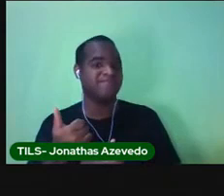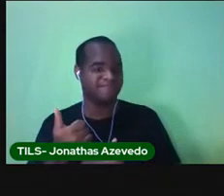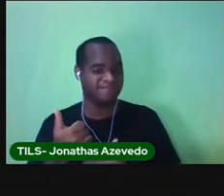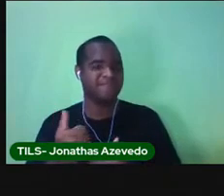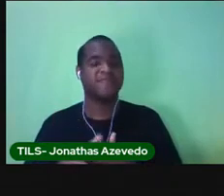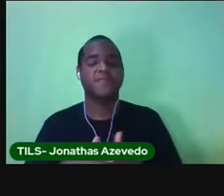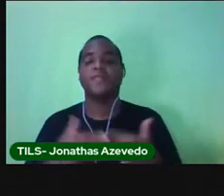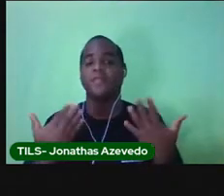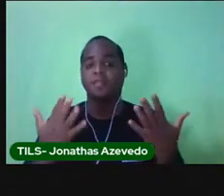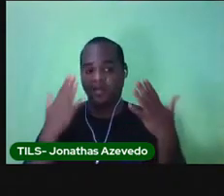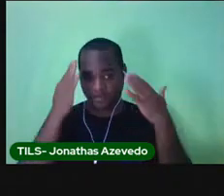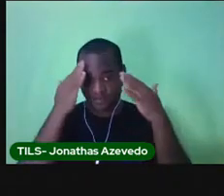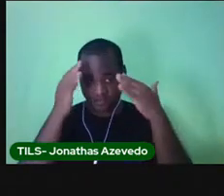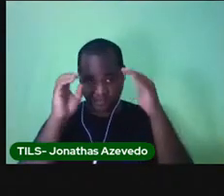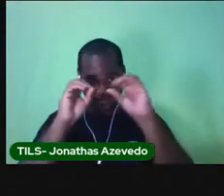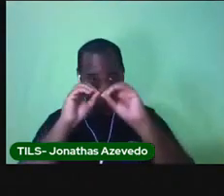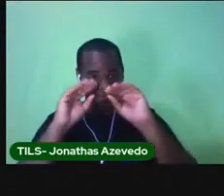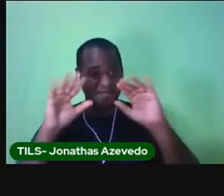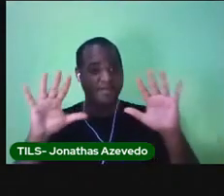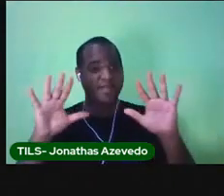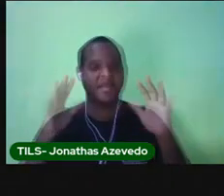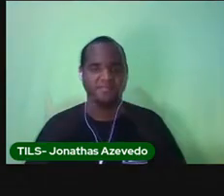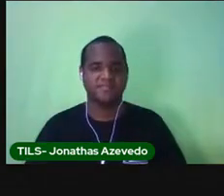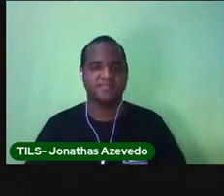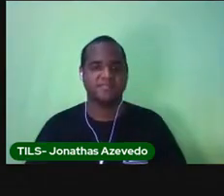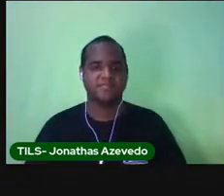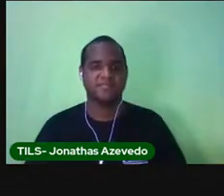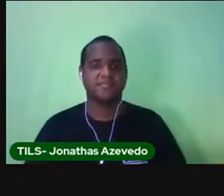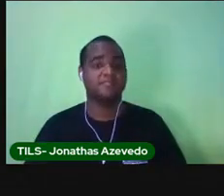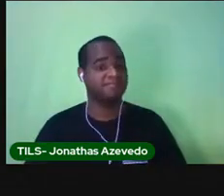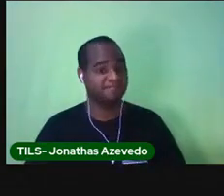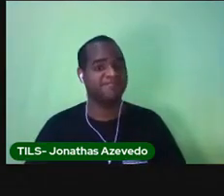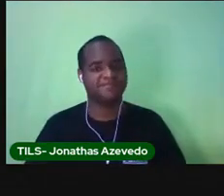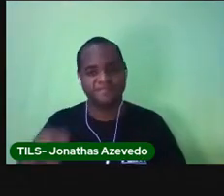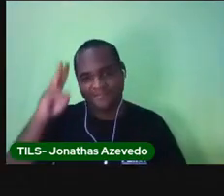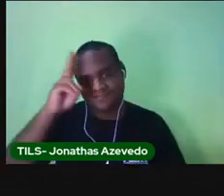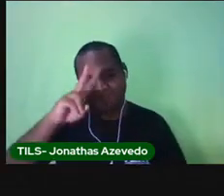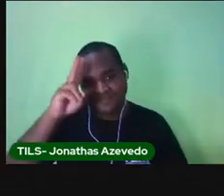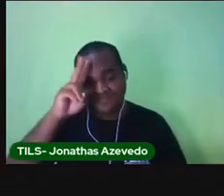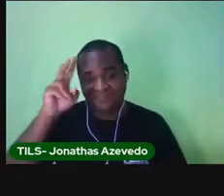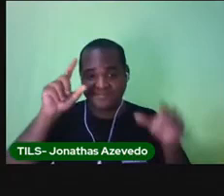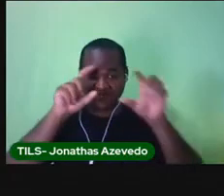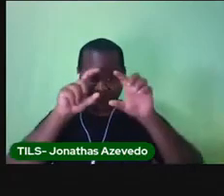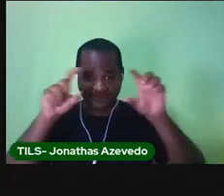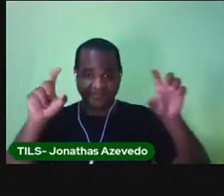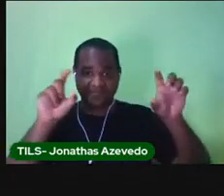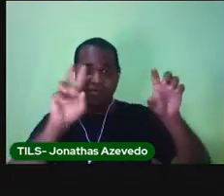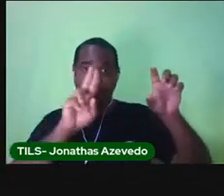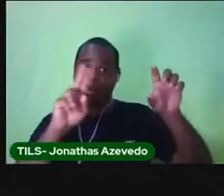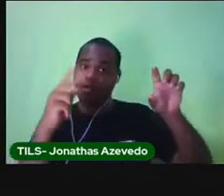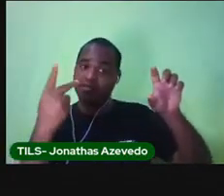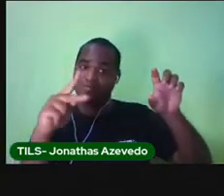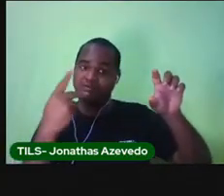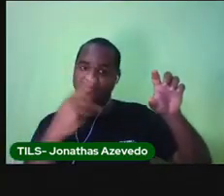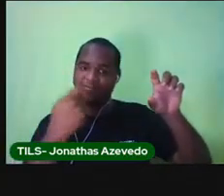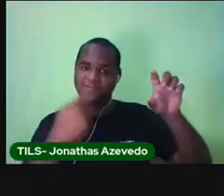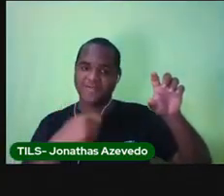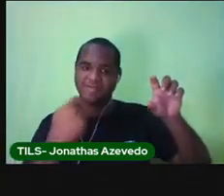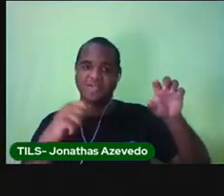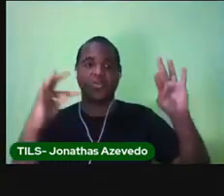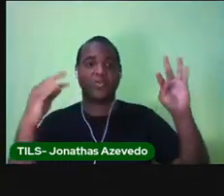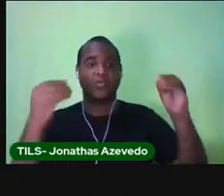Agora vamos entender a atividade. Lembrando, preencha primeiro o seu cabeçalho completo.